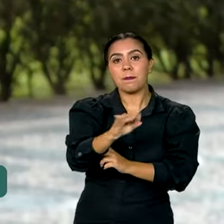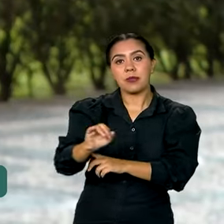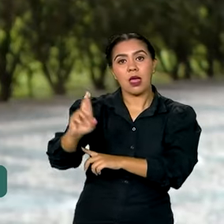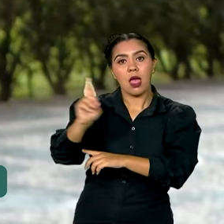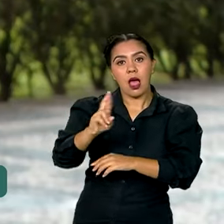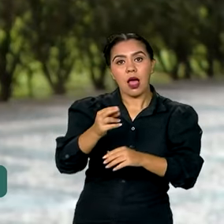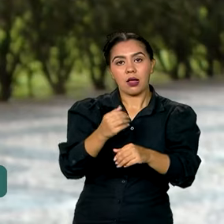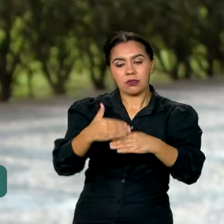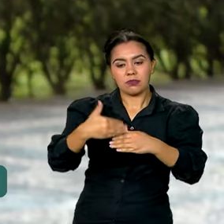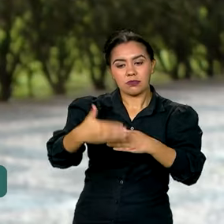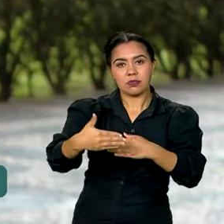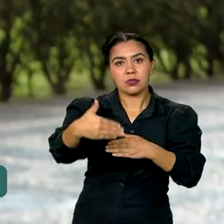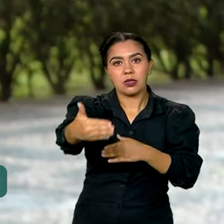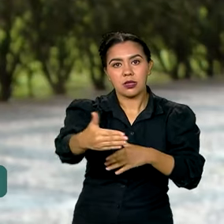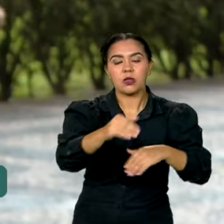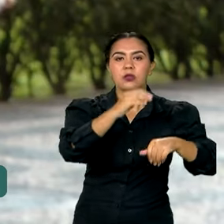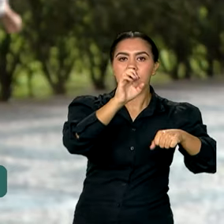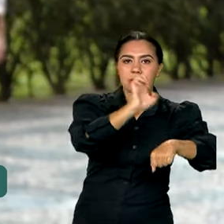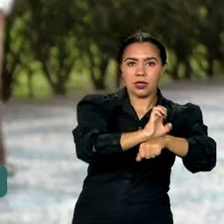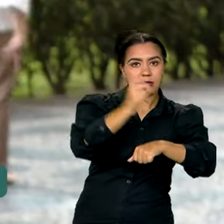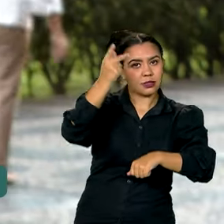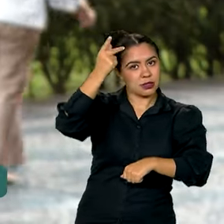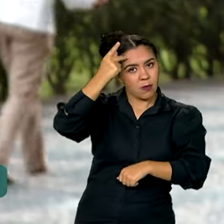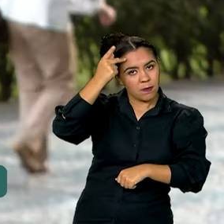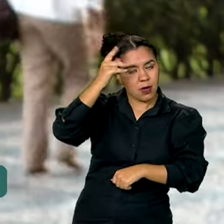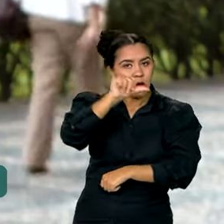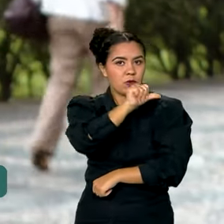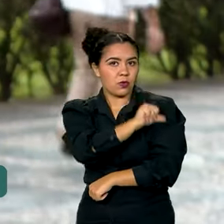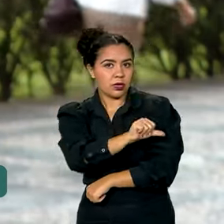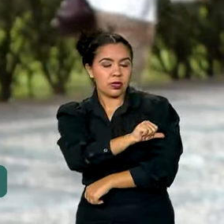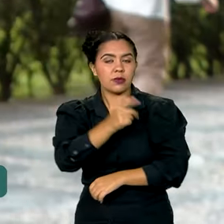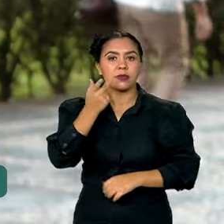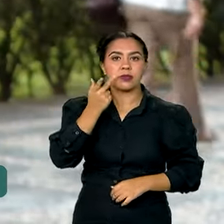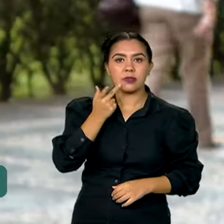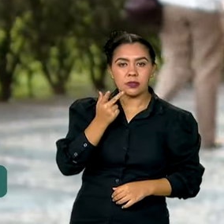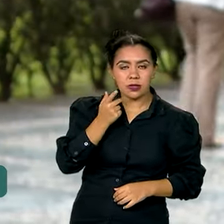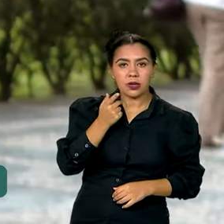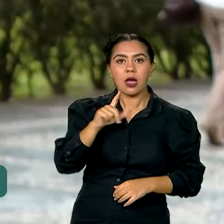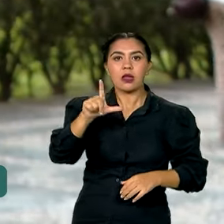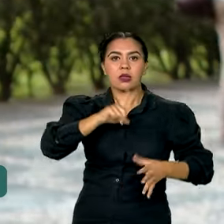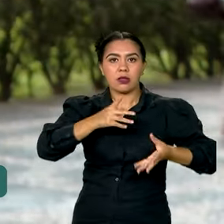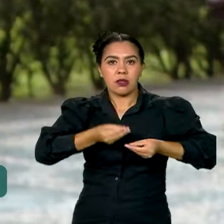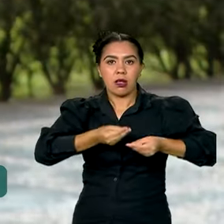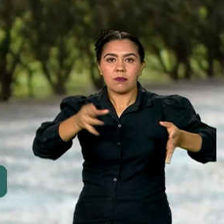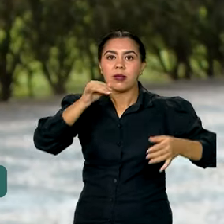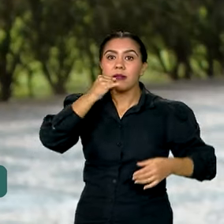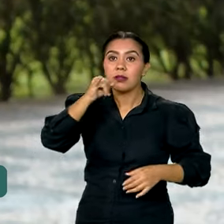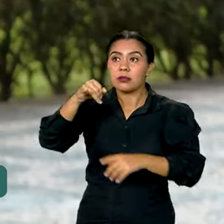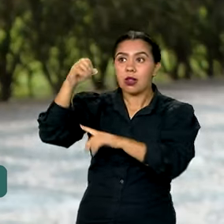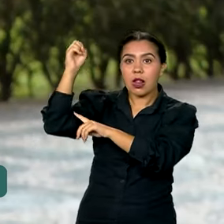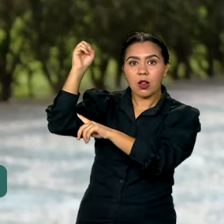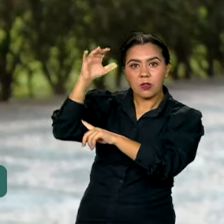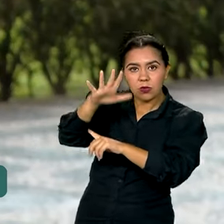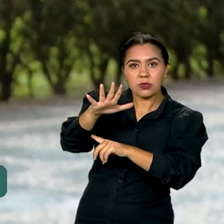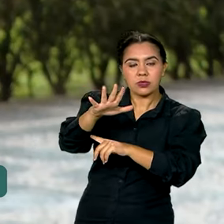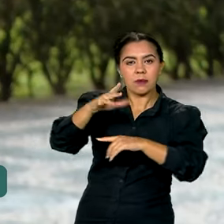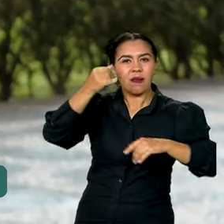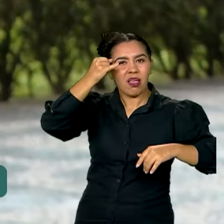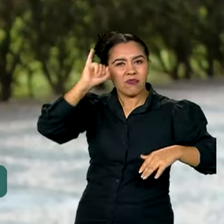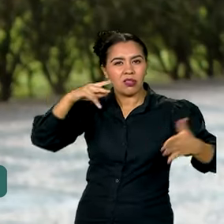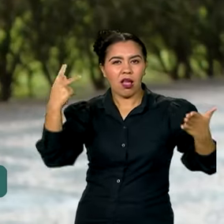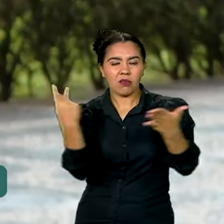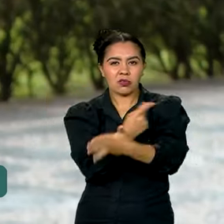nos estados de São Paulo, Rio de Janeiro e Ceará, onde opera com distribuição de energia para acabar com apagões.